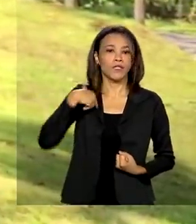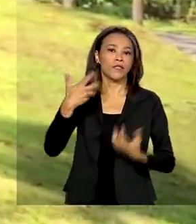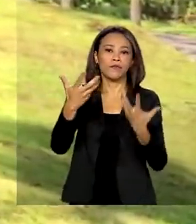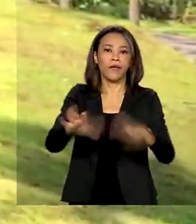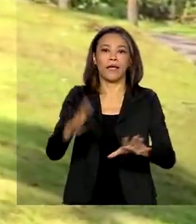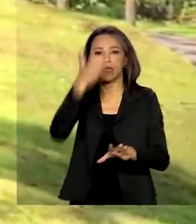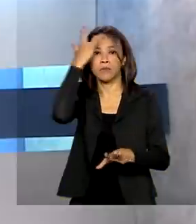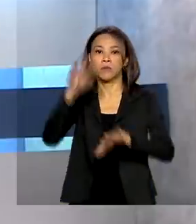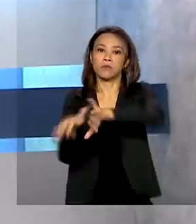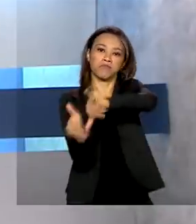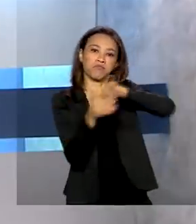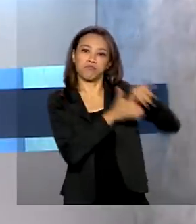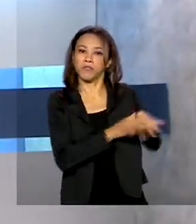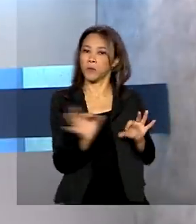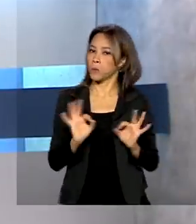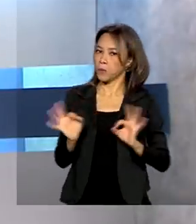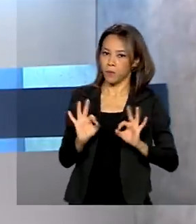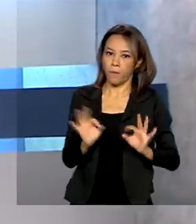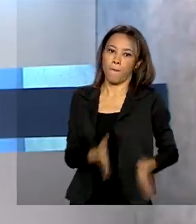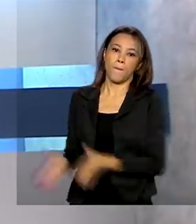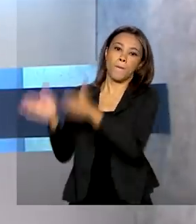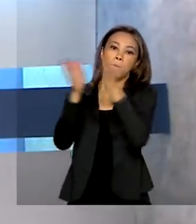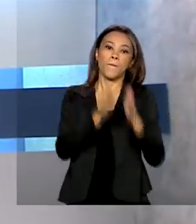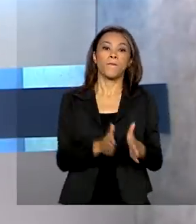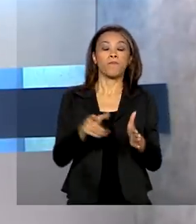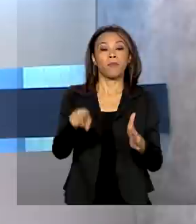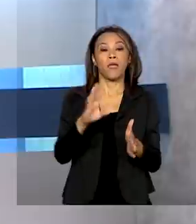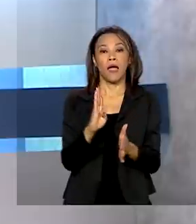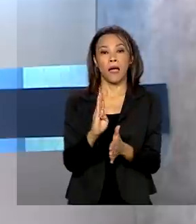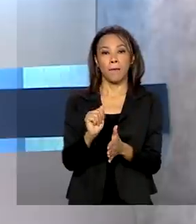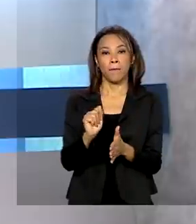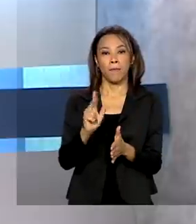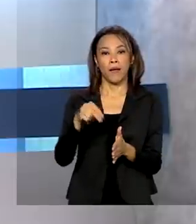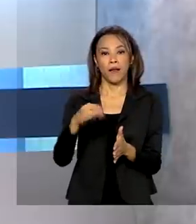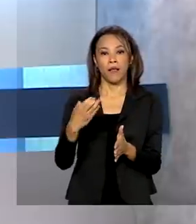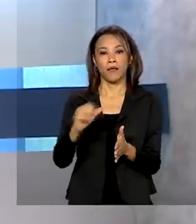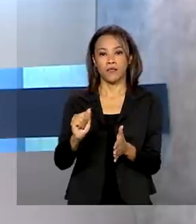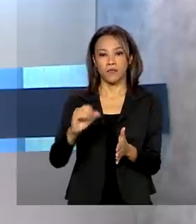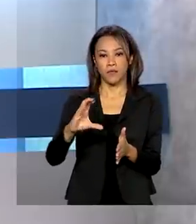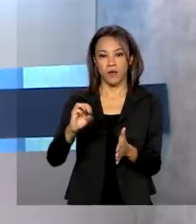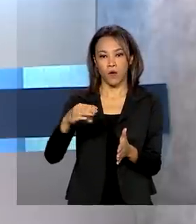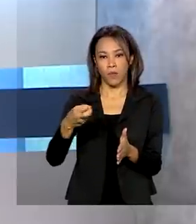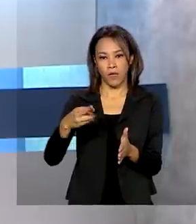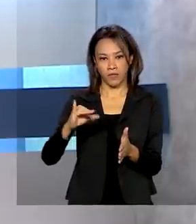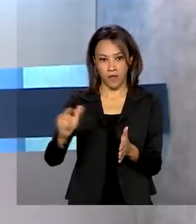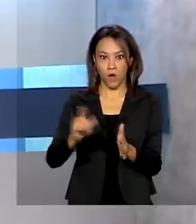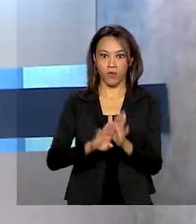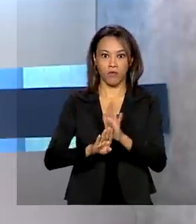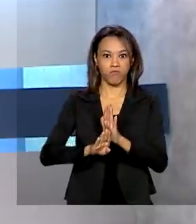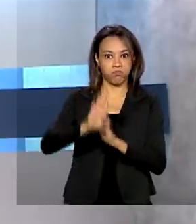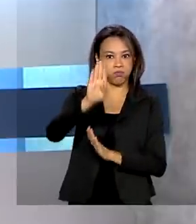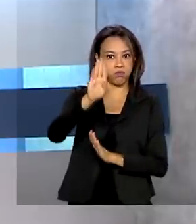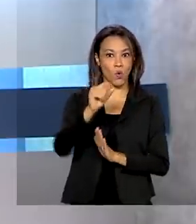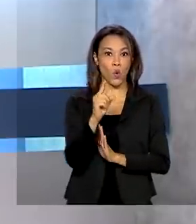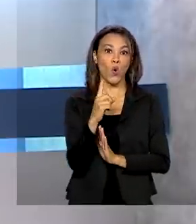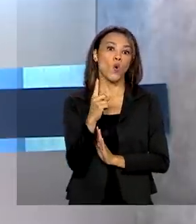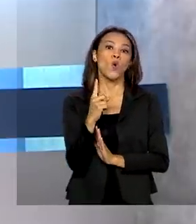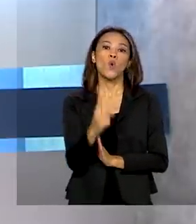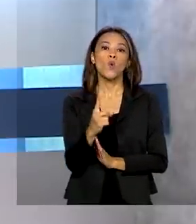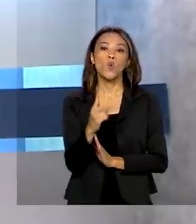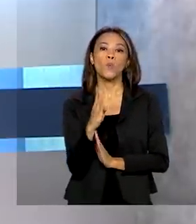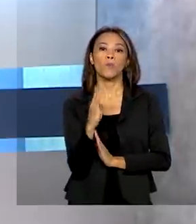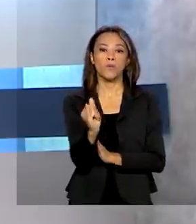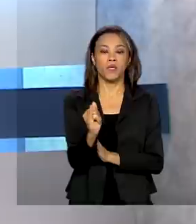ninguém para trás. A balança comercial brasileira apresentou superávit de US 1,8 bilhão